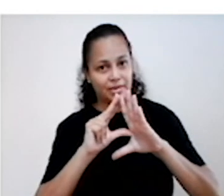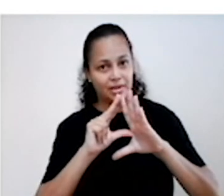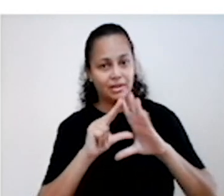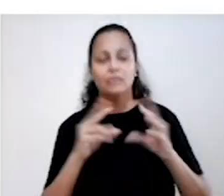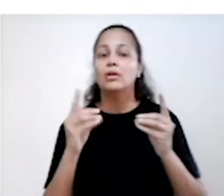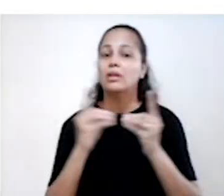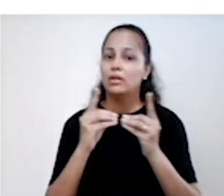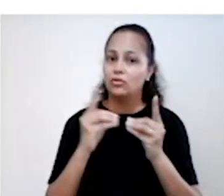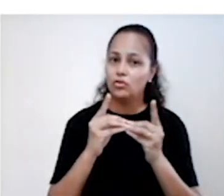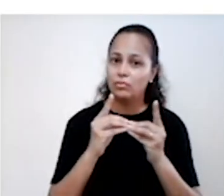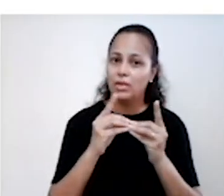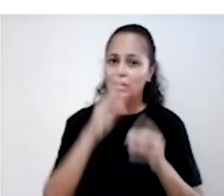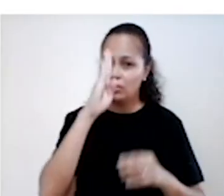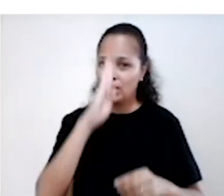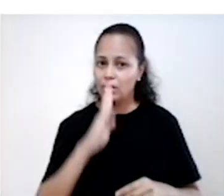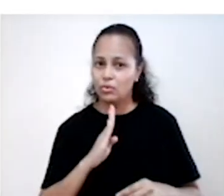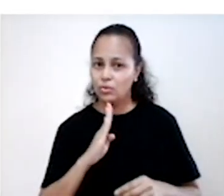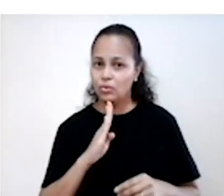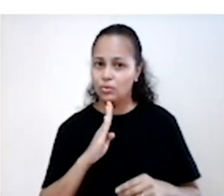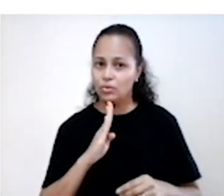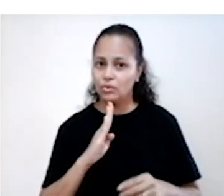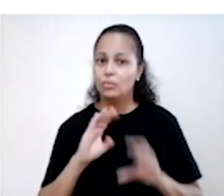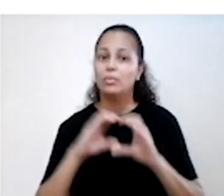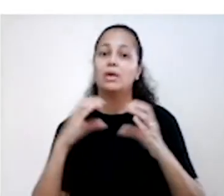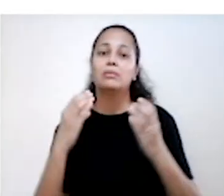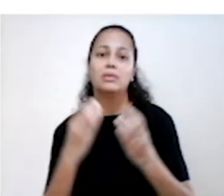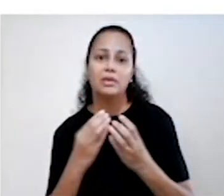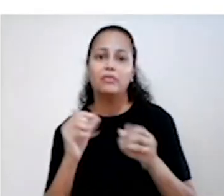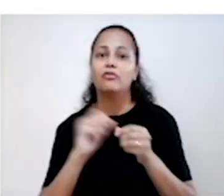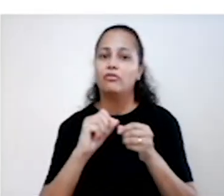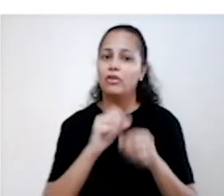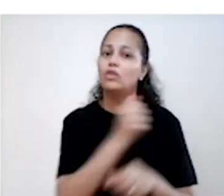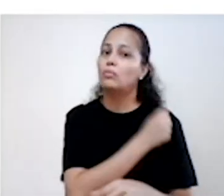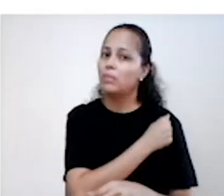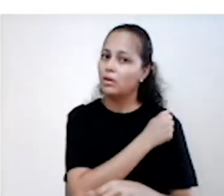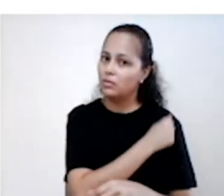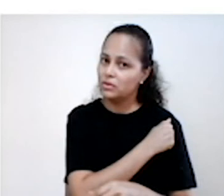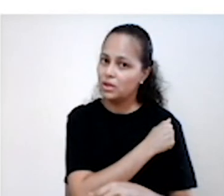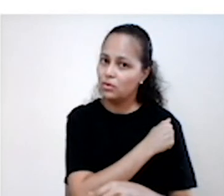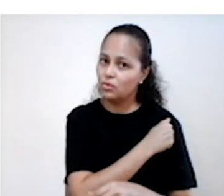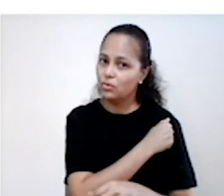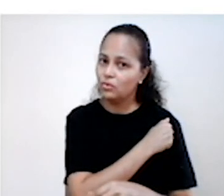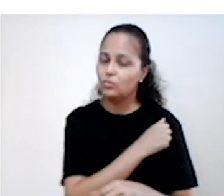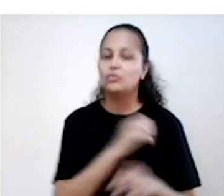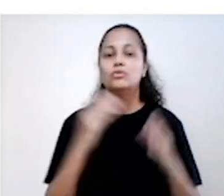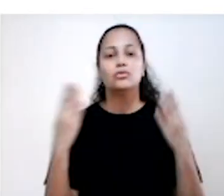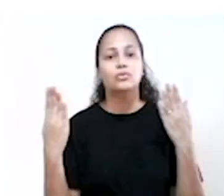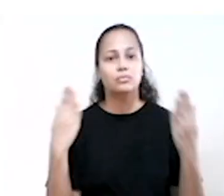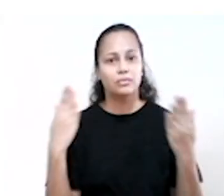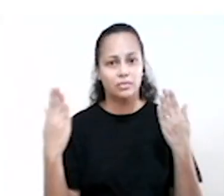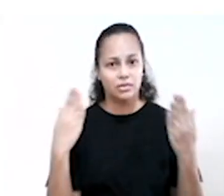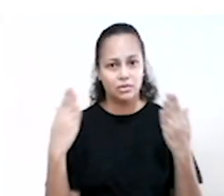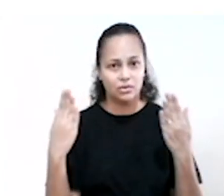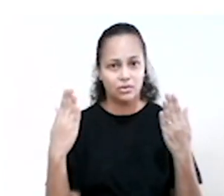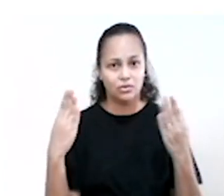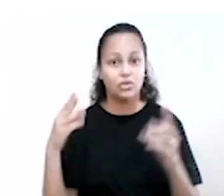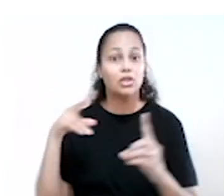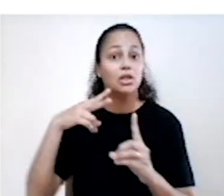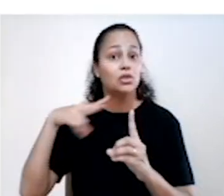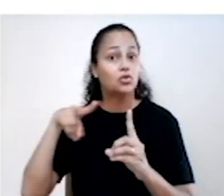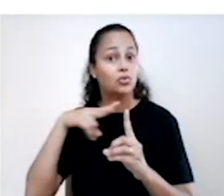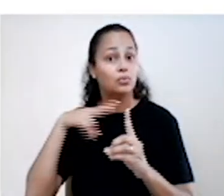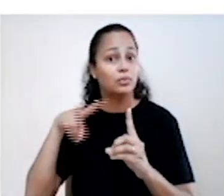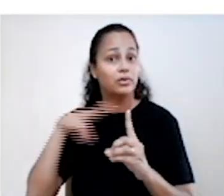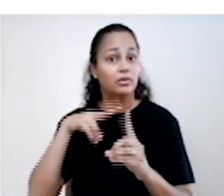gratuito para a comunidade Realizado pelos alunos da faculdade Supervisionados pelos professores Você pode